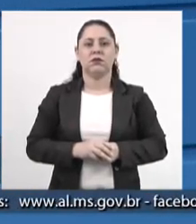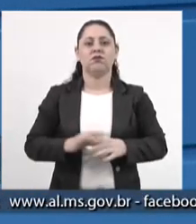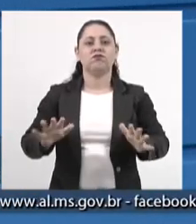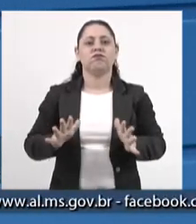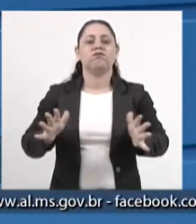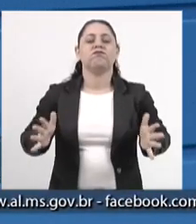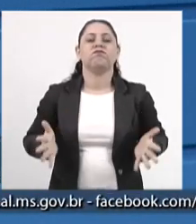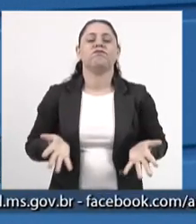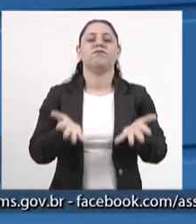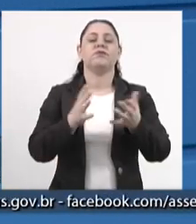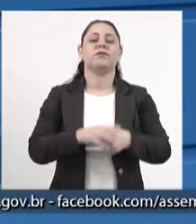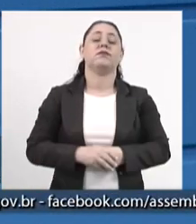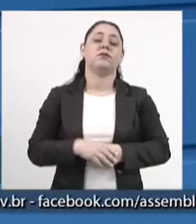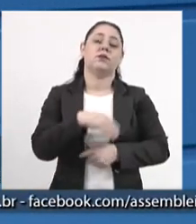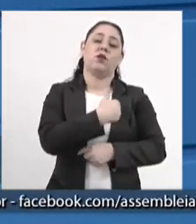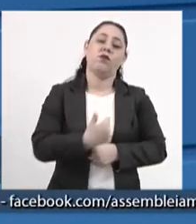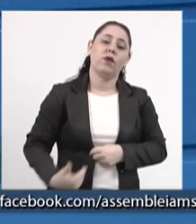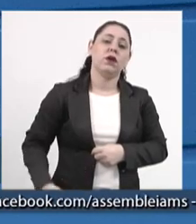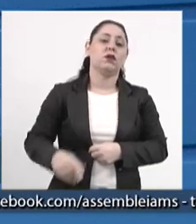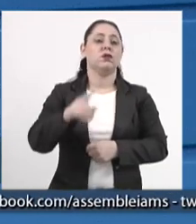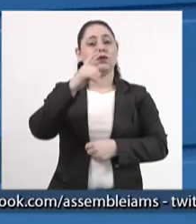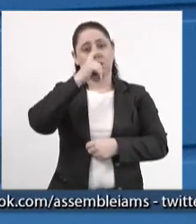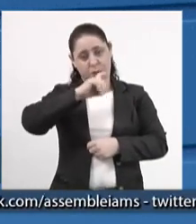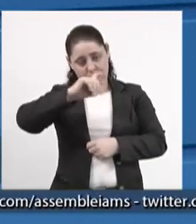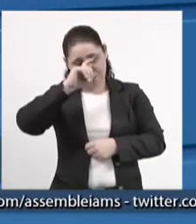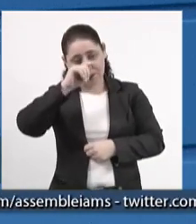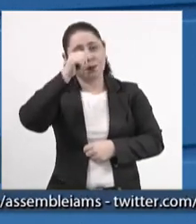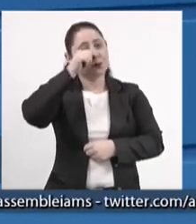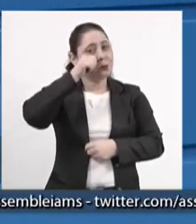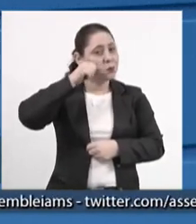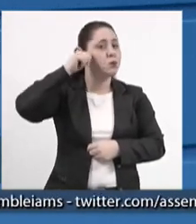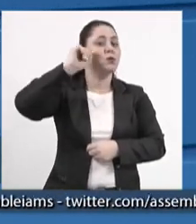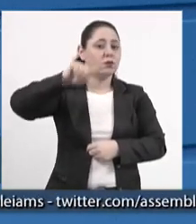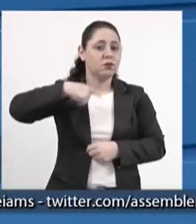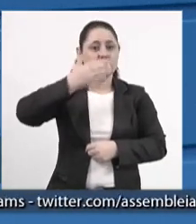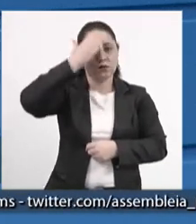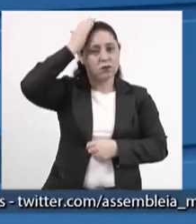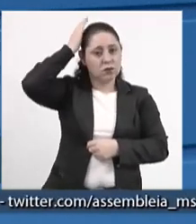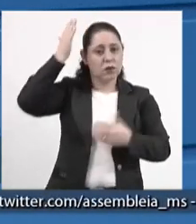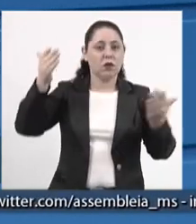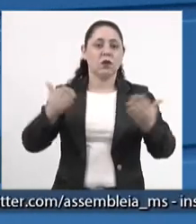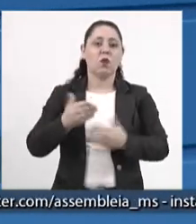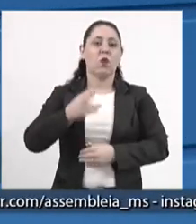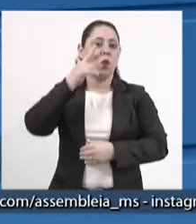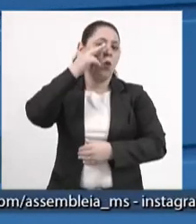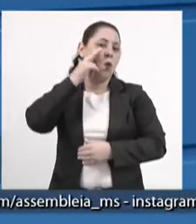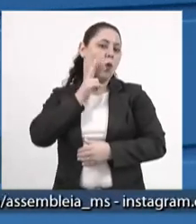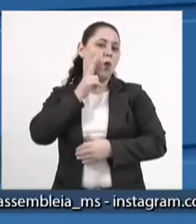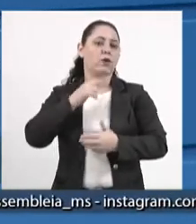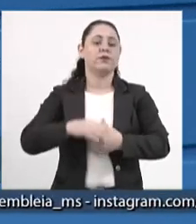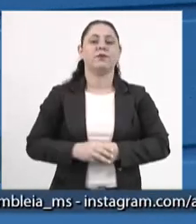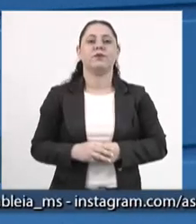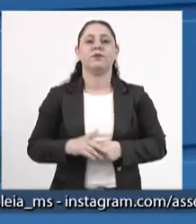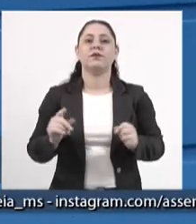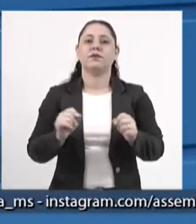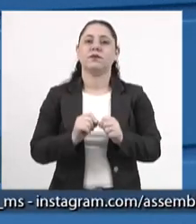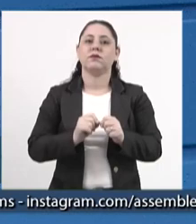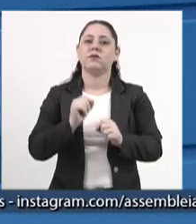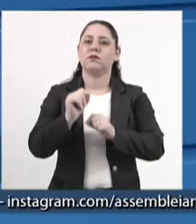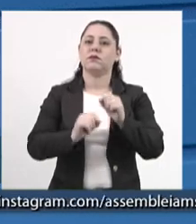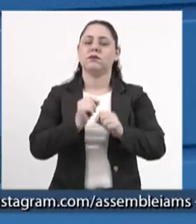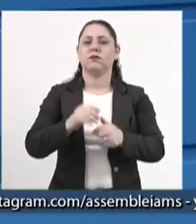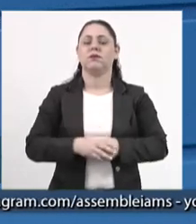desse país, no governo do Zeca, no governo do André, no governo do Reinaldo, posteriormente, agora, no governo do Rio, fez com que